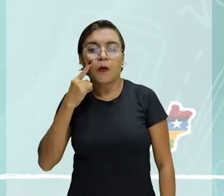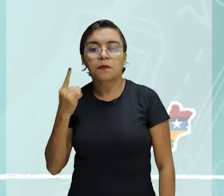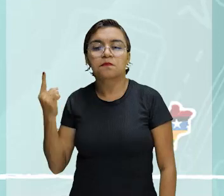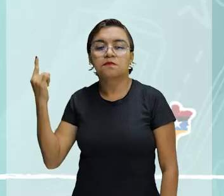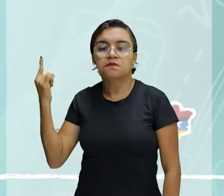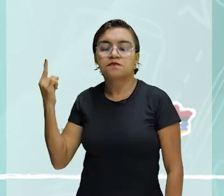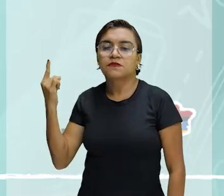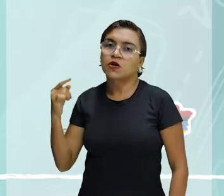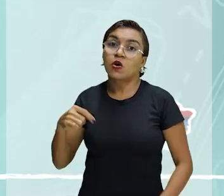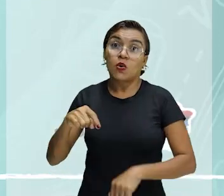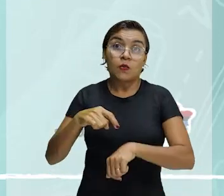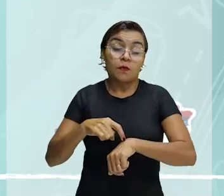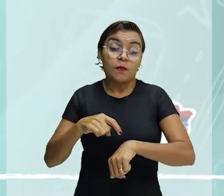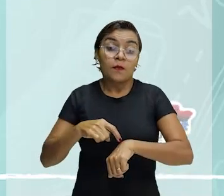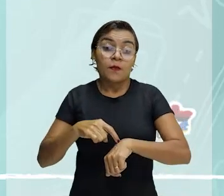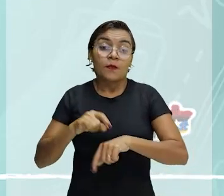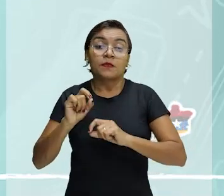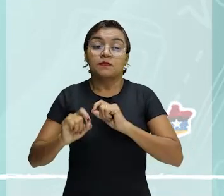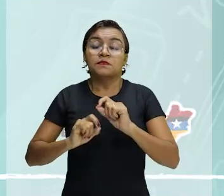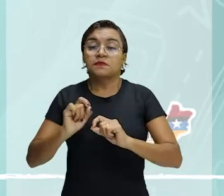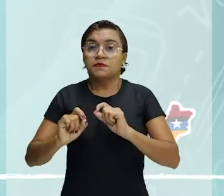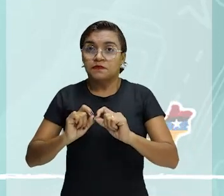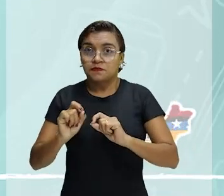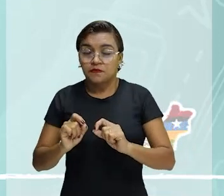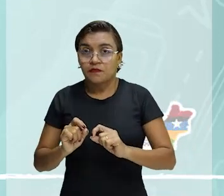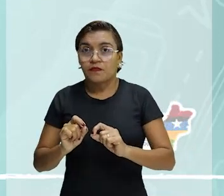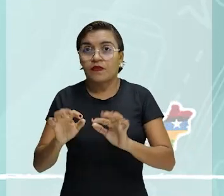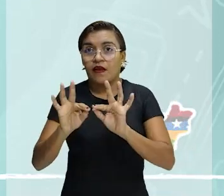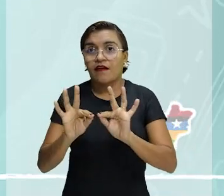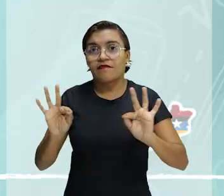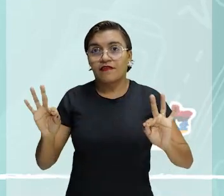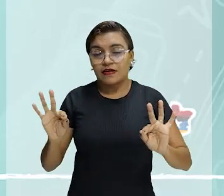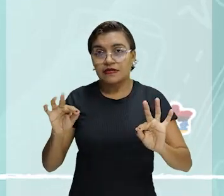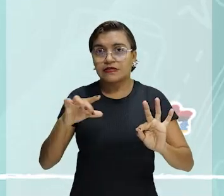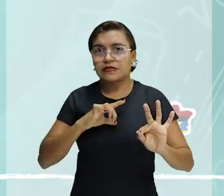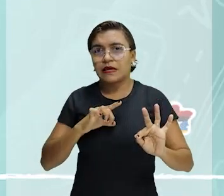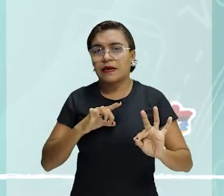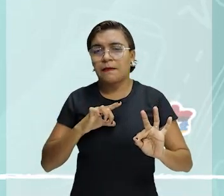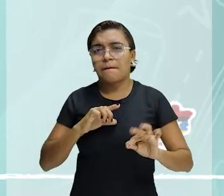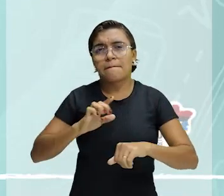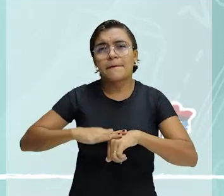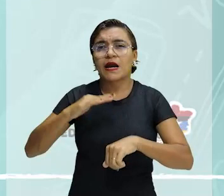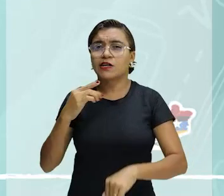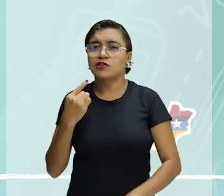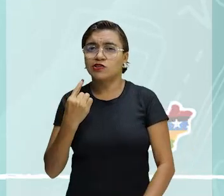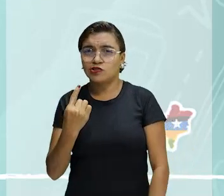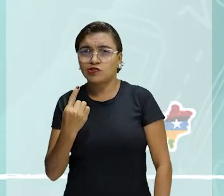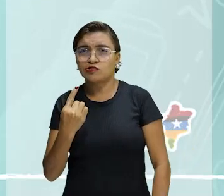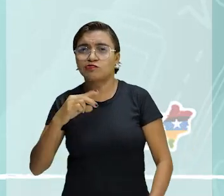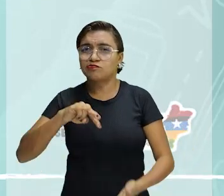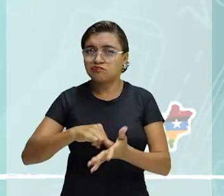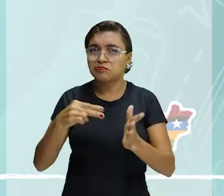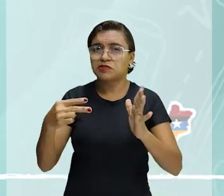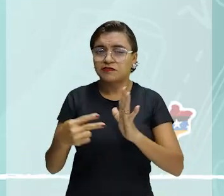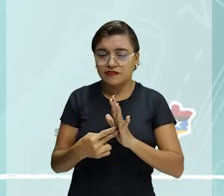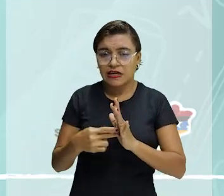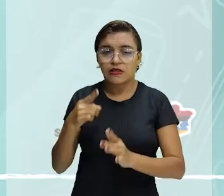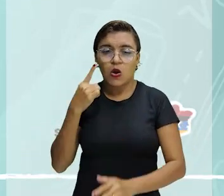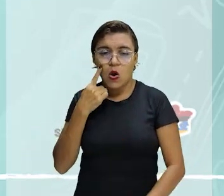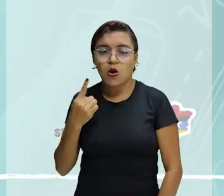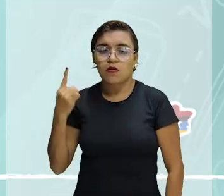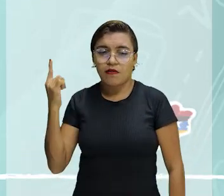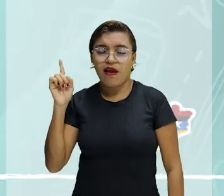mais de um sentido. Ocorre geralmente por má pontuação ou mau emprego de palavras ou expressões. É